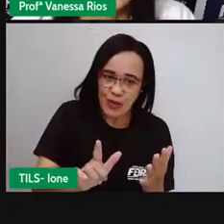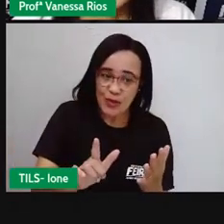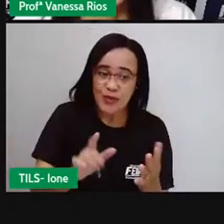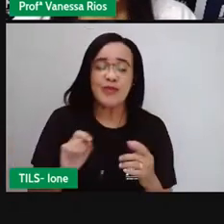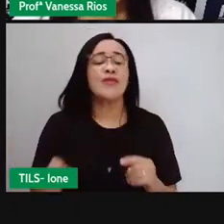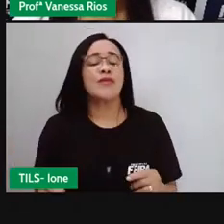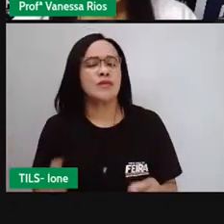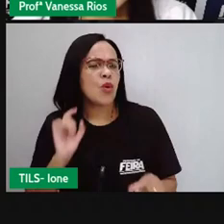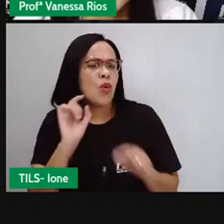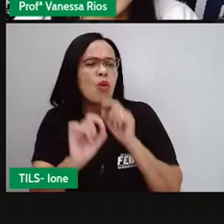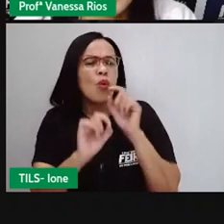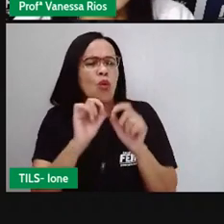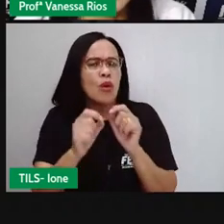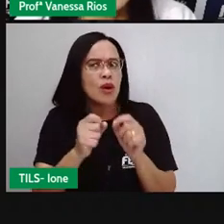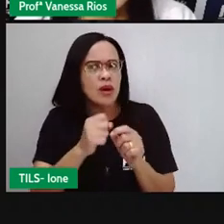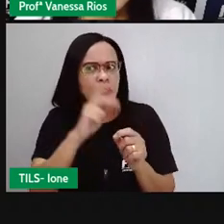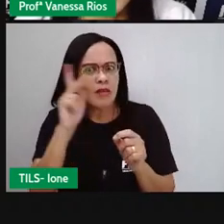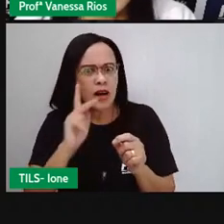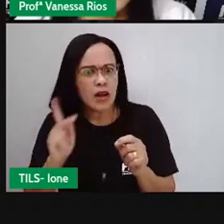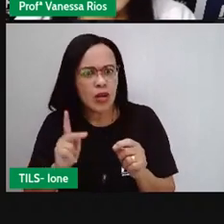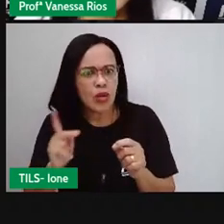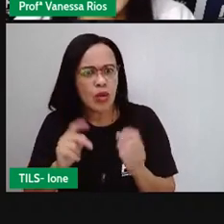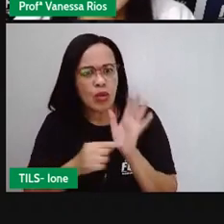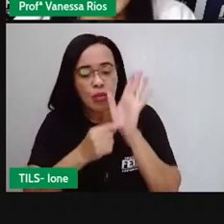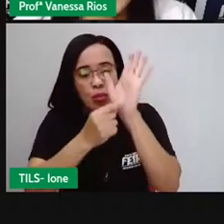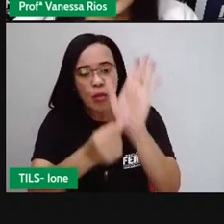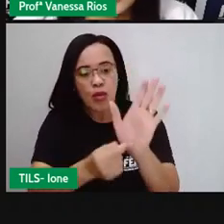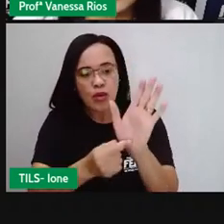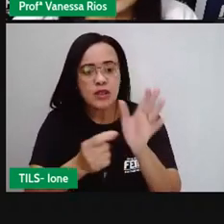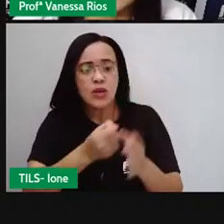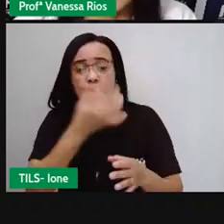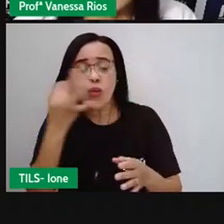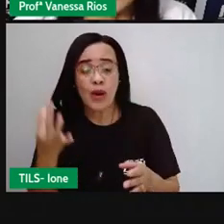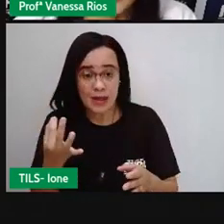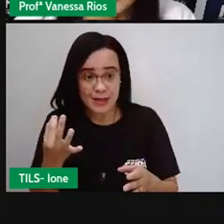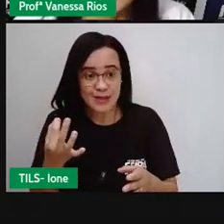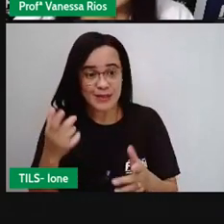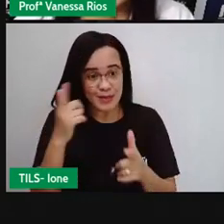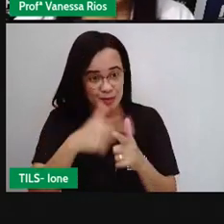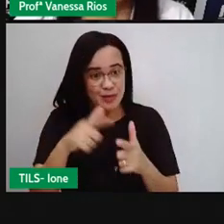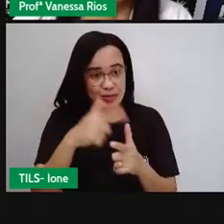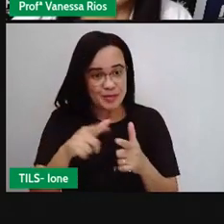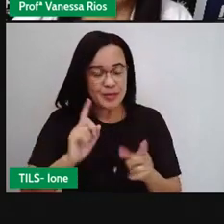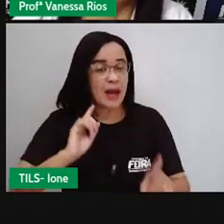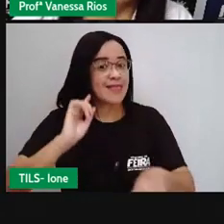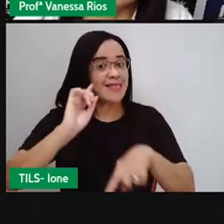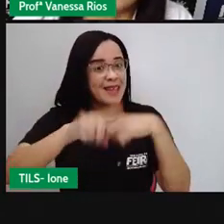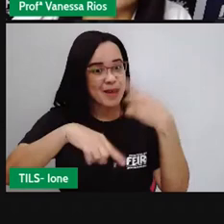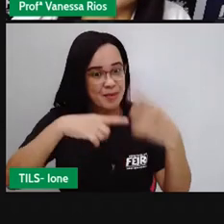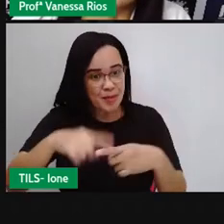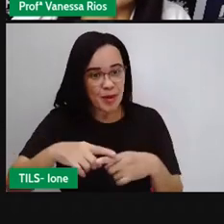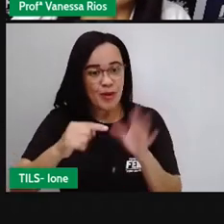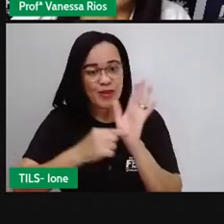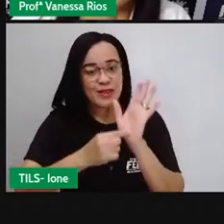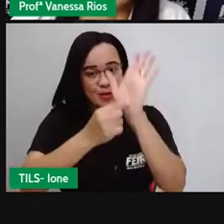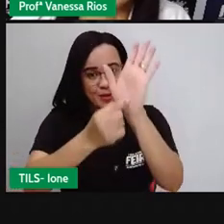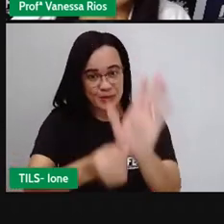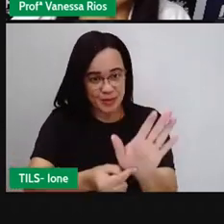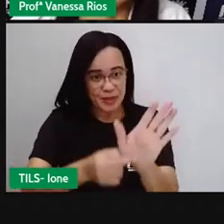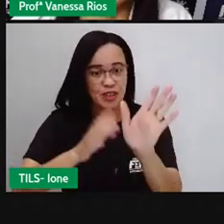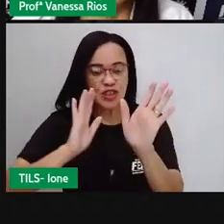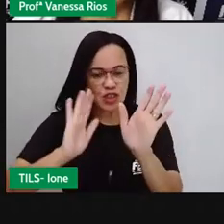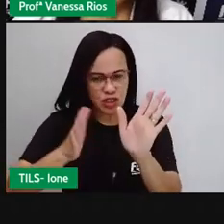valores que já são apresentados no problema. Para a partir desses valores, da identificação dos valores que já